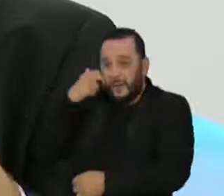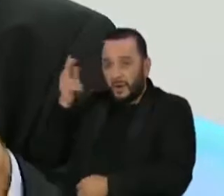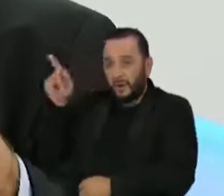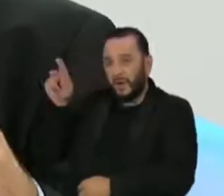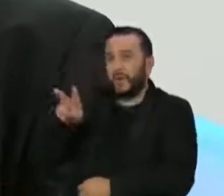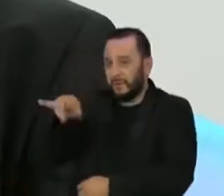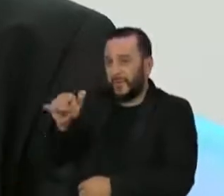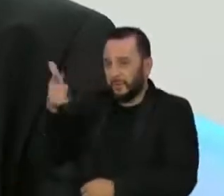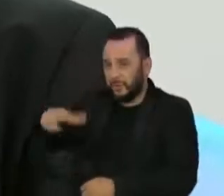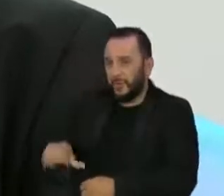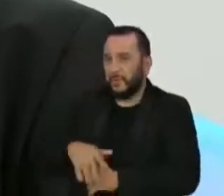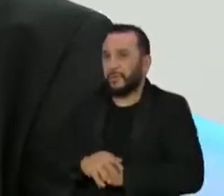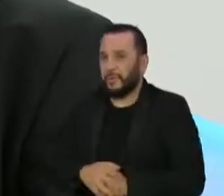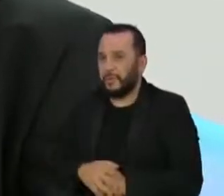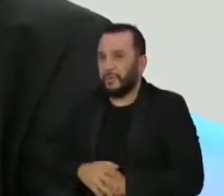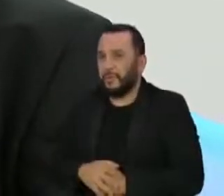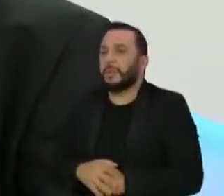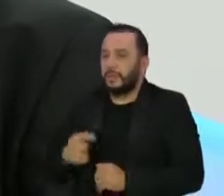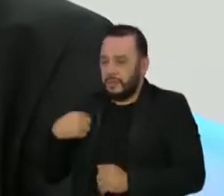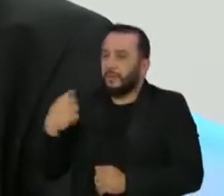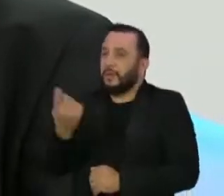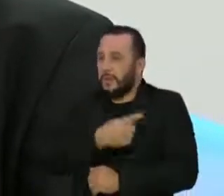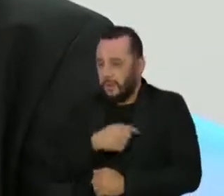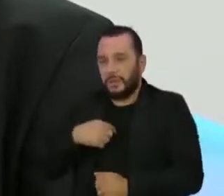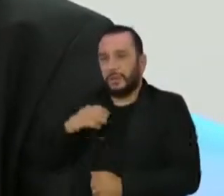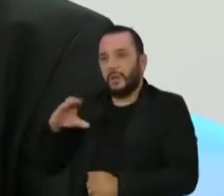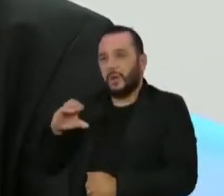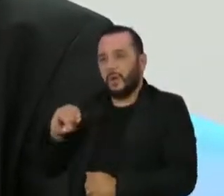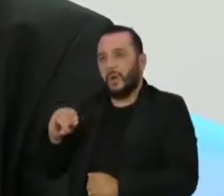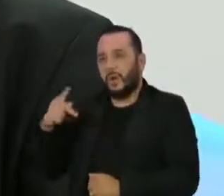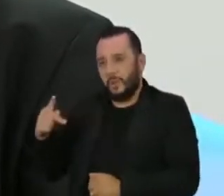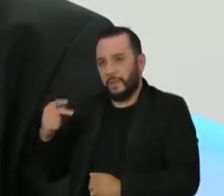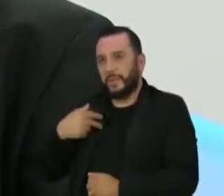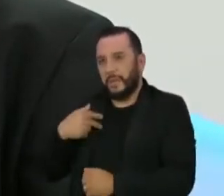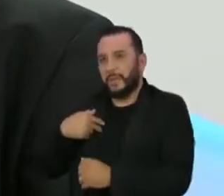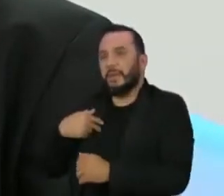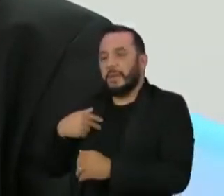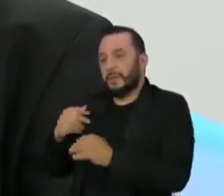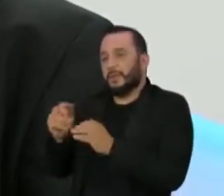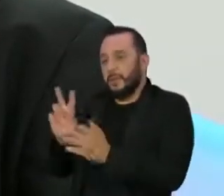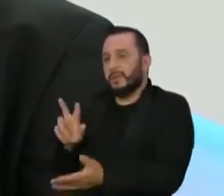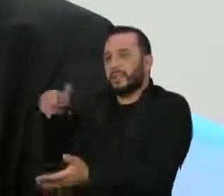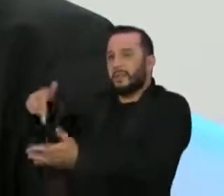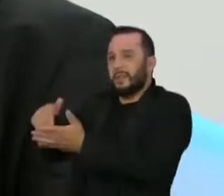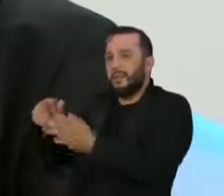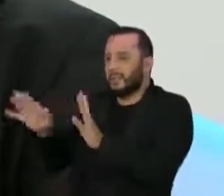vez, ou pela segunda vez, nós vamos chegar numa COP sem estar entre os líderes, nós vamos chegar entre os liderados. Isso é bom.